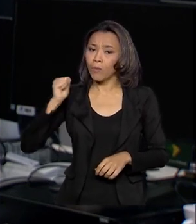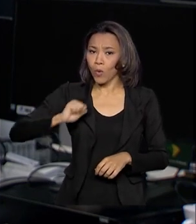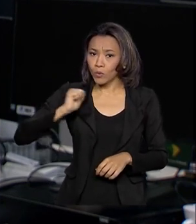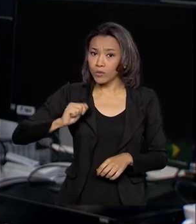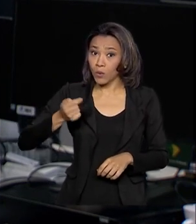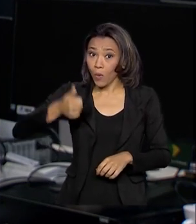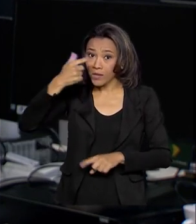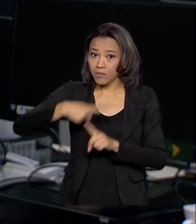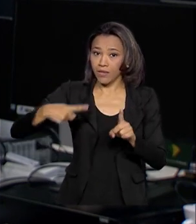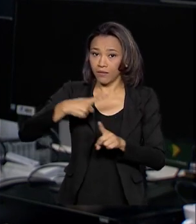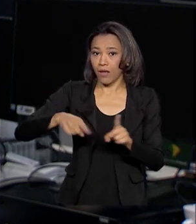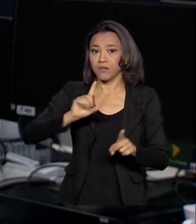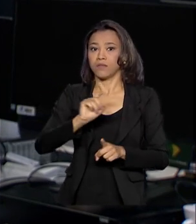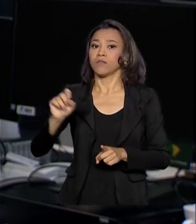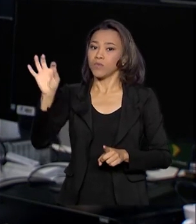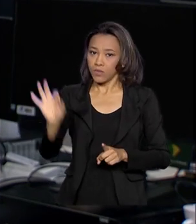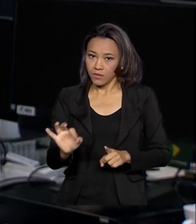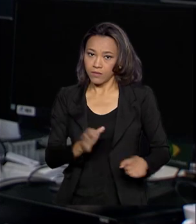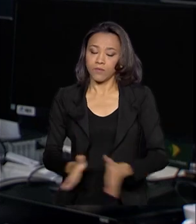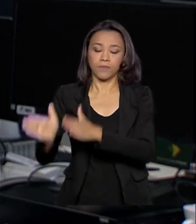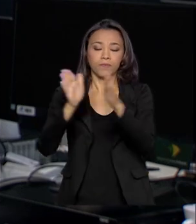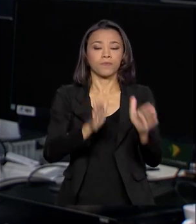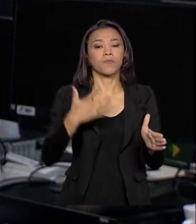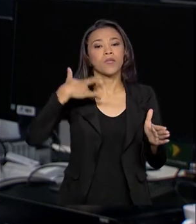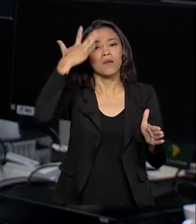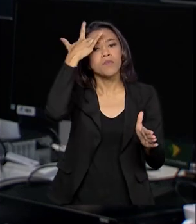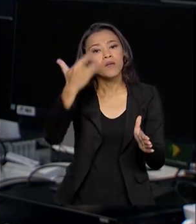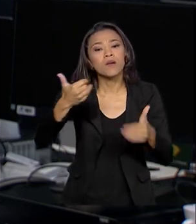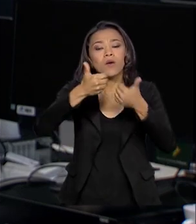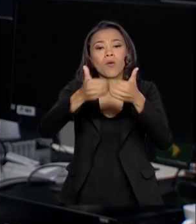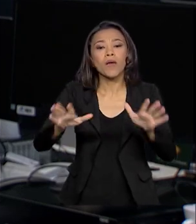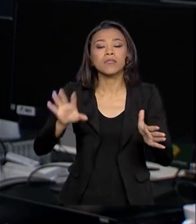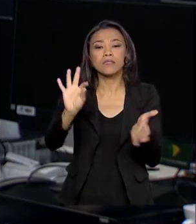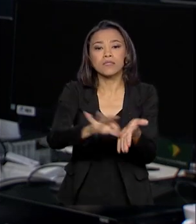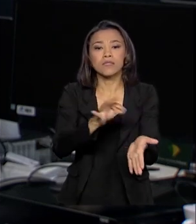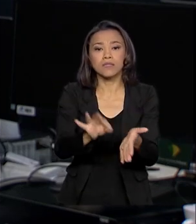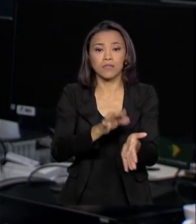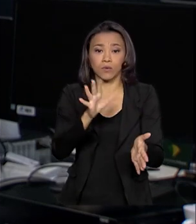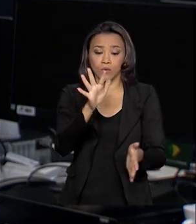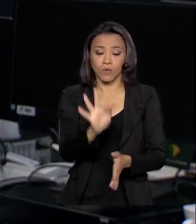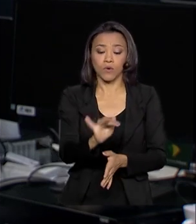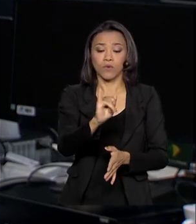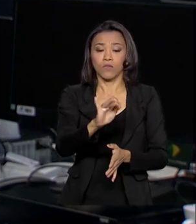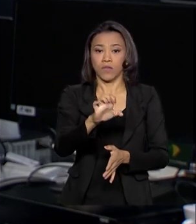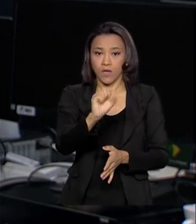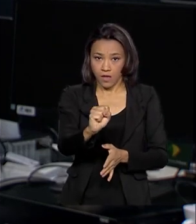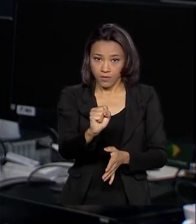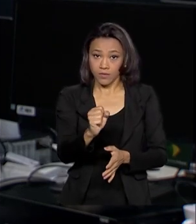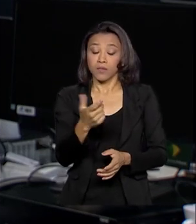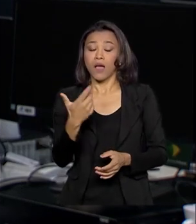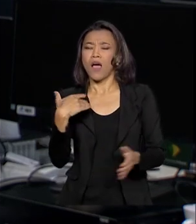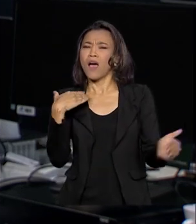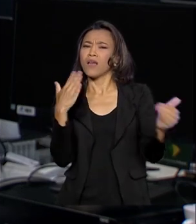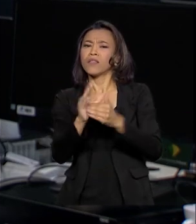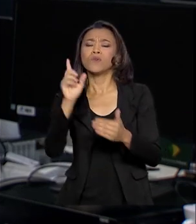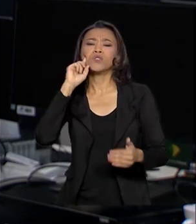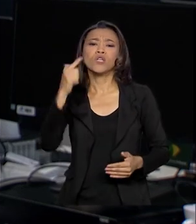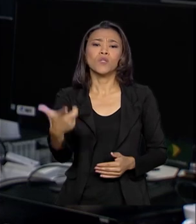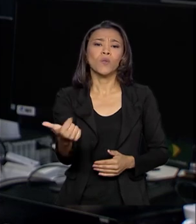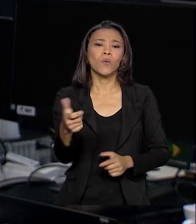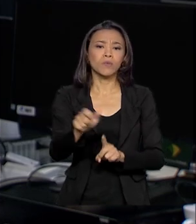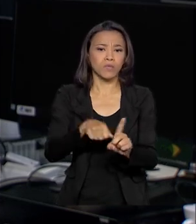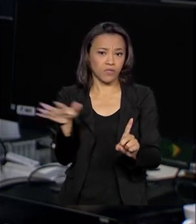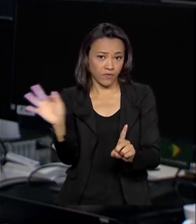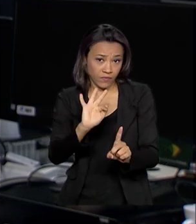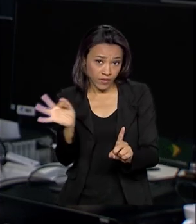integrais. E amanhã começam as inscrições para o FIES e o PFIES. Elas seguem até o dia 12 de fevereiro e a